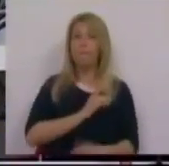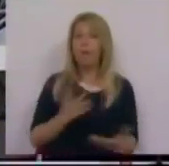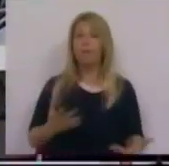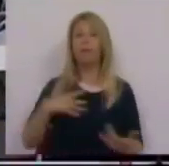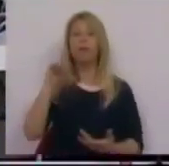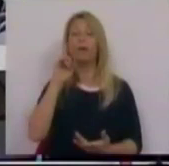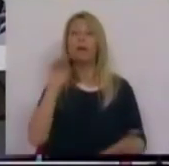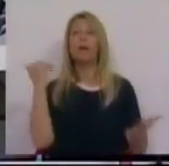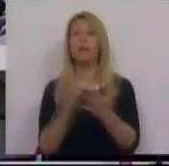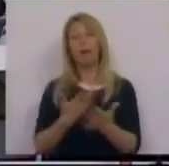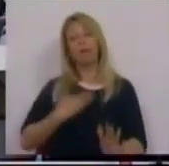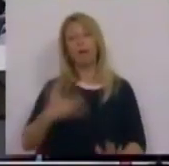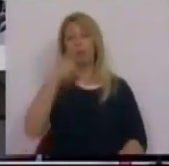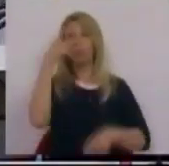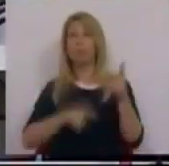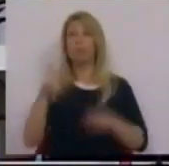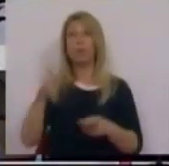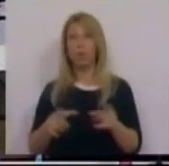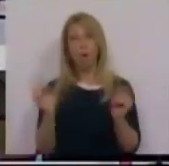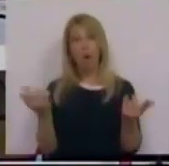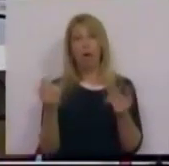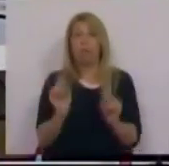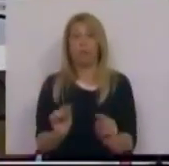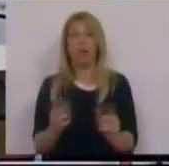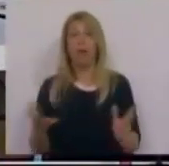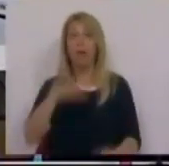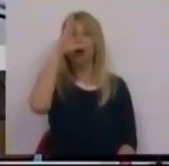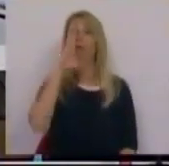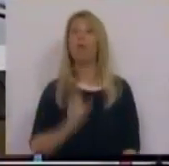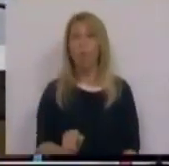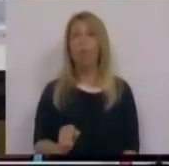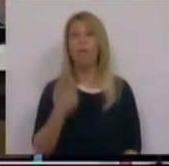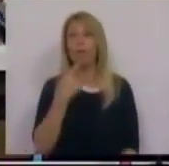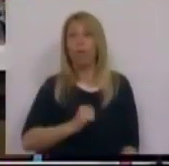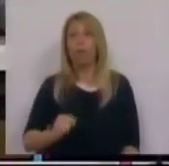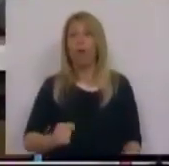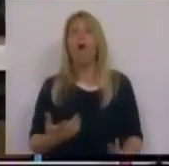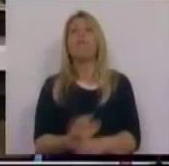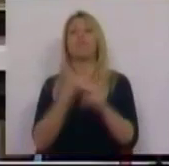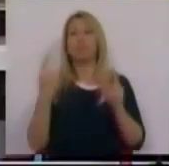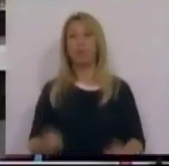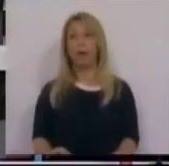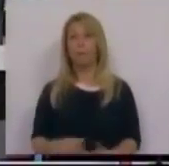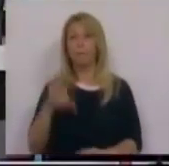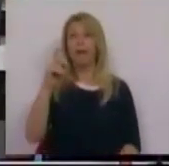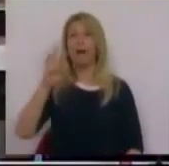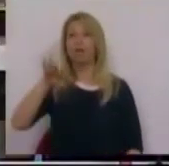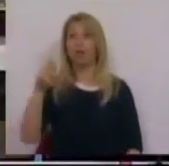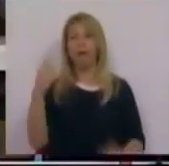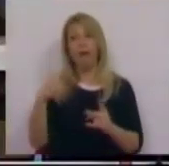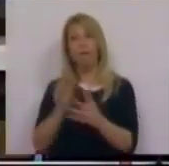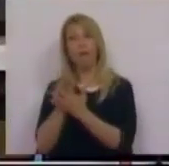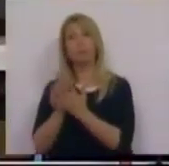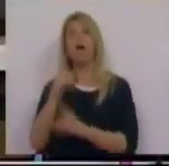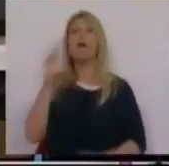os direitos das pessoas. Ora, foi exatamente aí que este governo atacou, porque a Caixa tinha uma vertente seguradora que